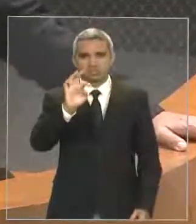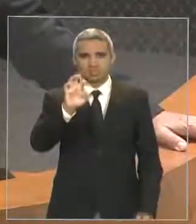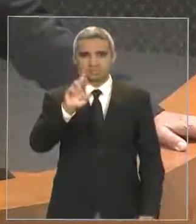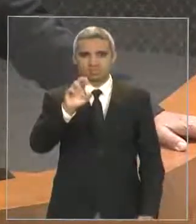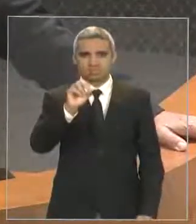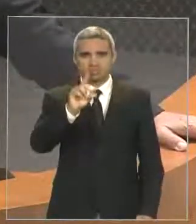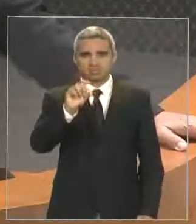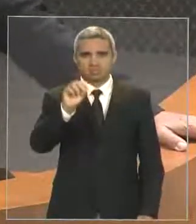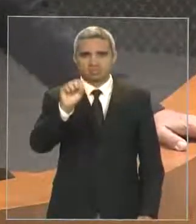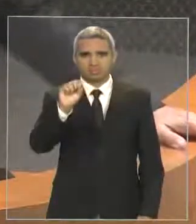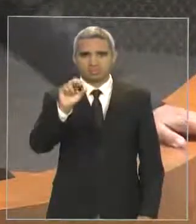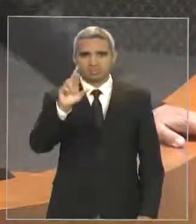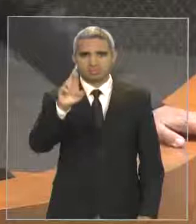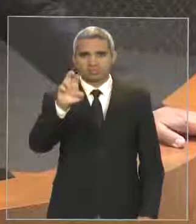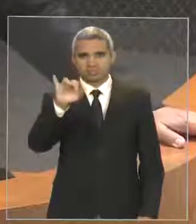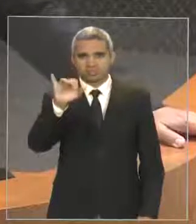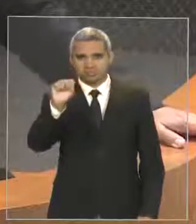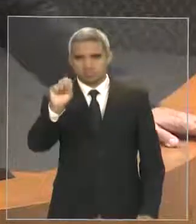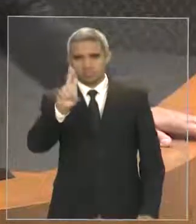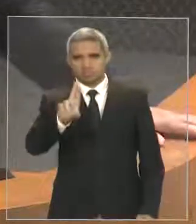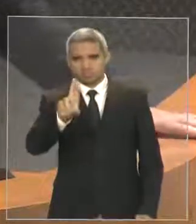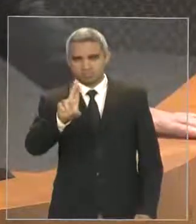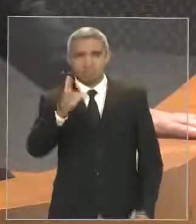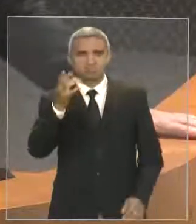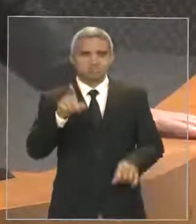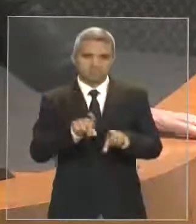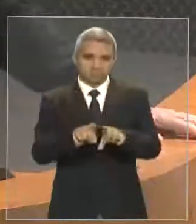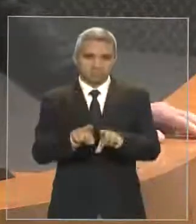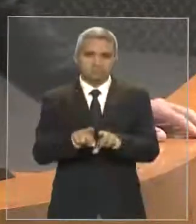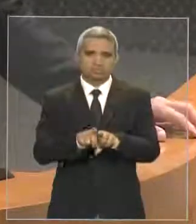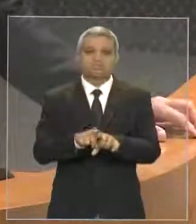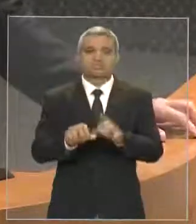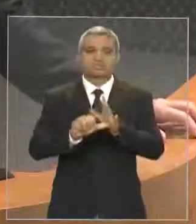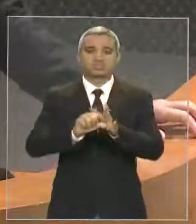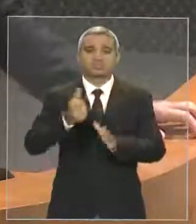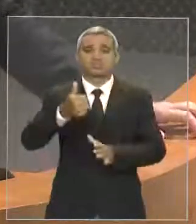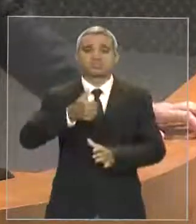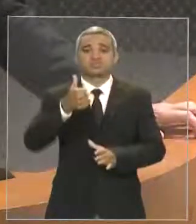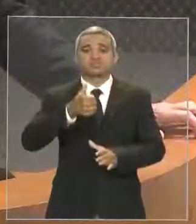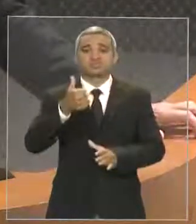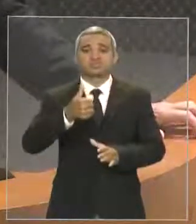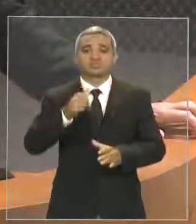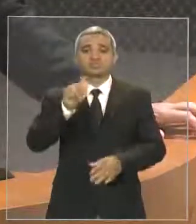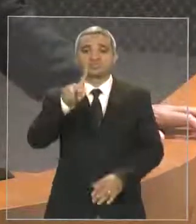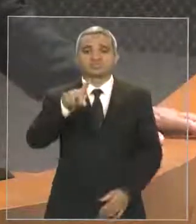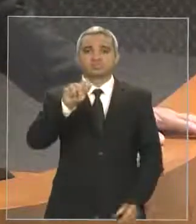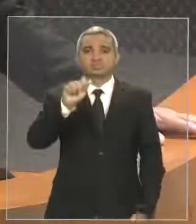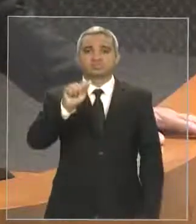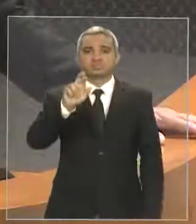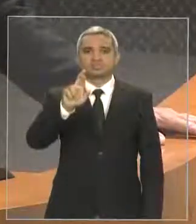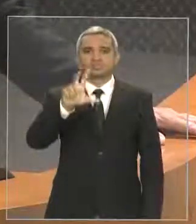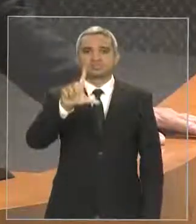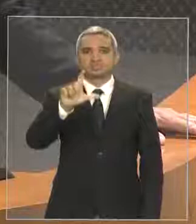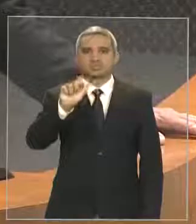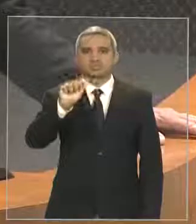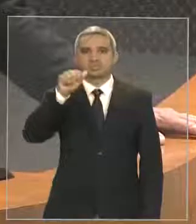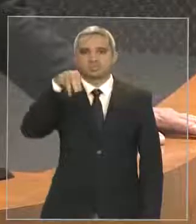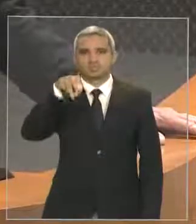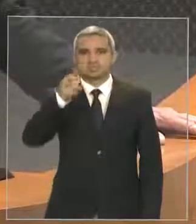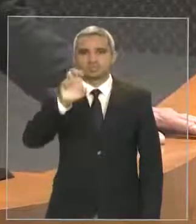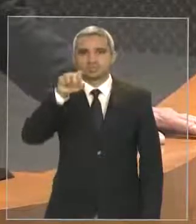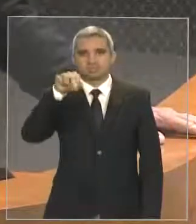parlamento. O primeiro parlamento aqui no Brasil, todos sabem, foi na verdade em São Paulo e foi nas câmaras